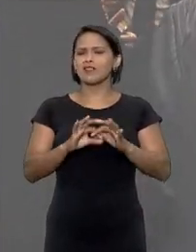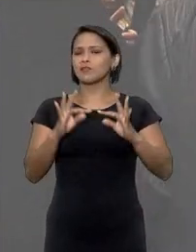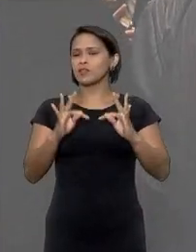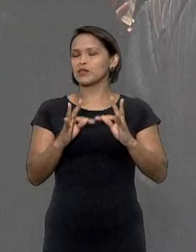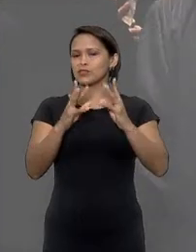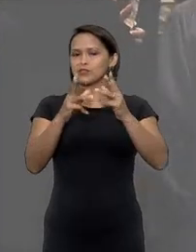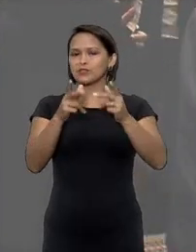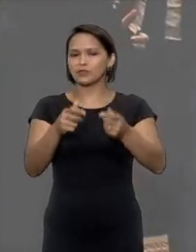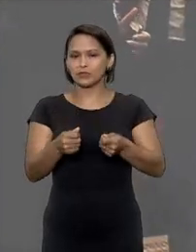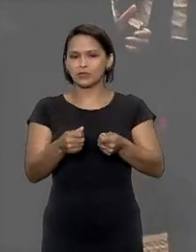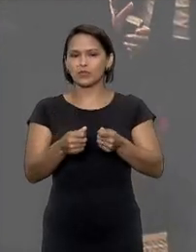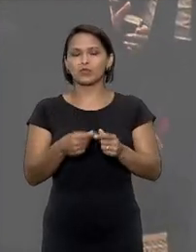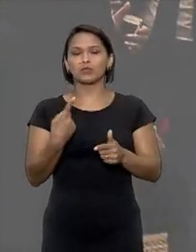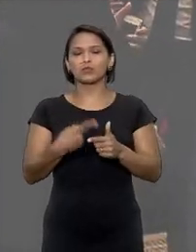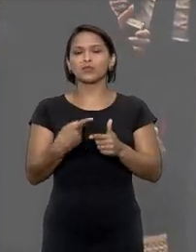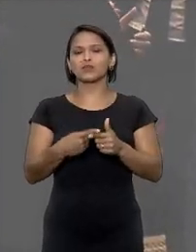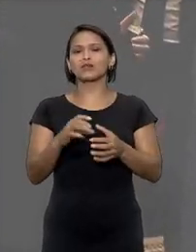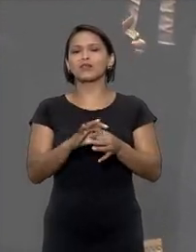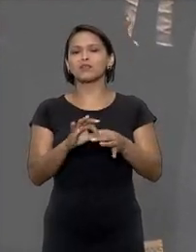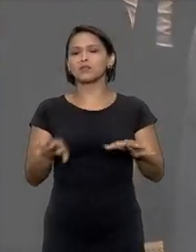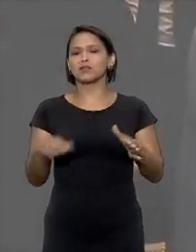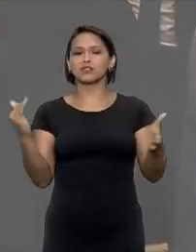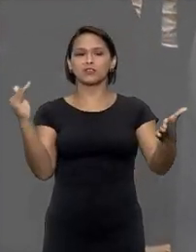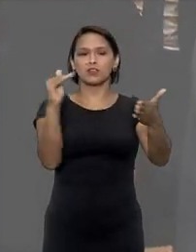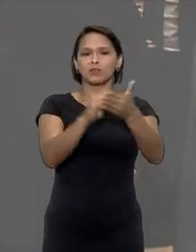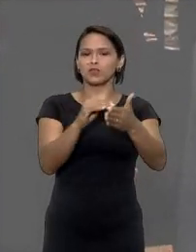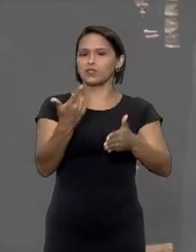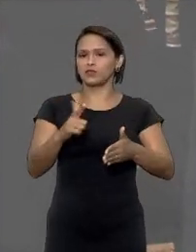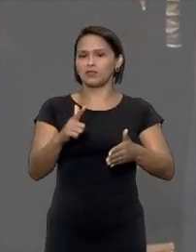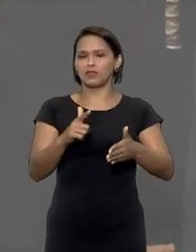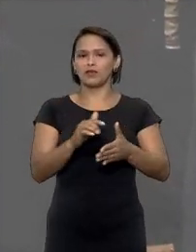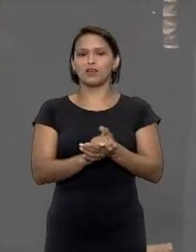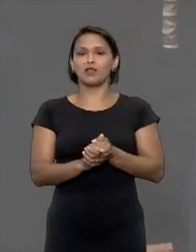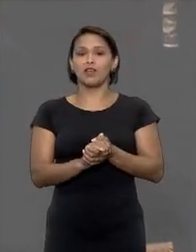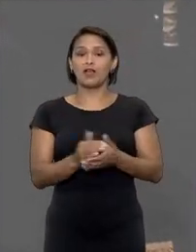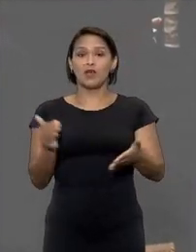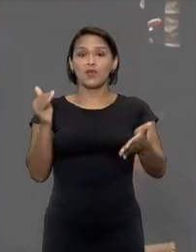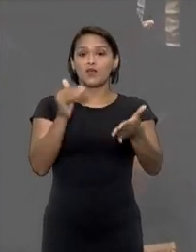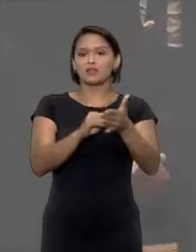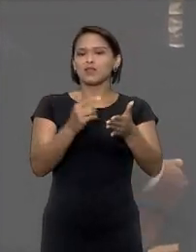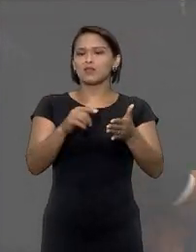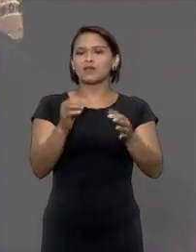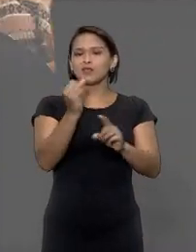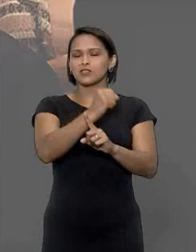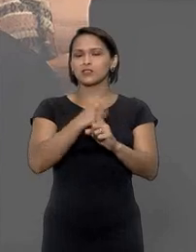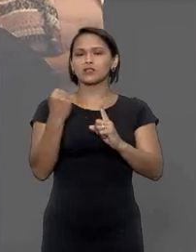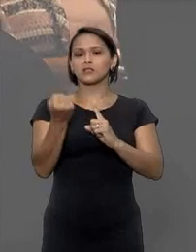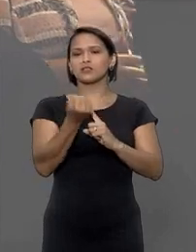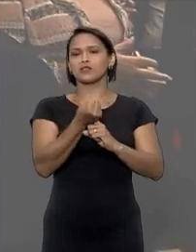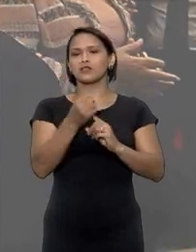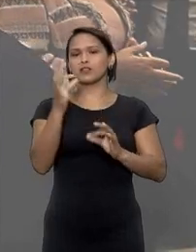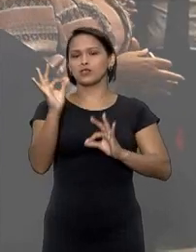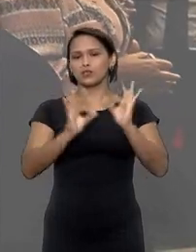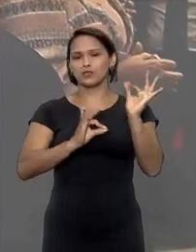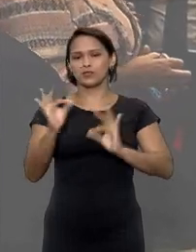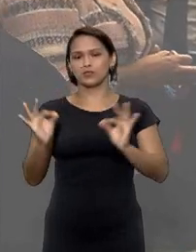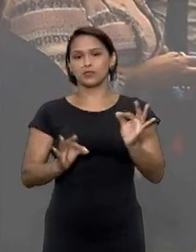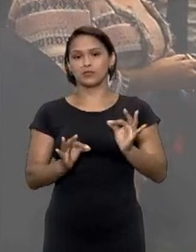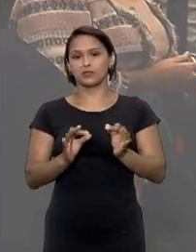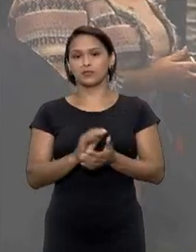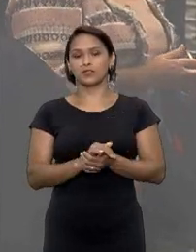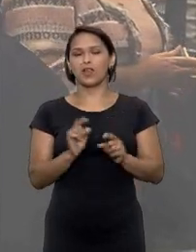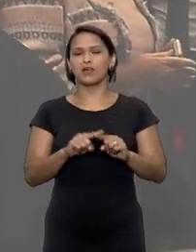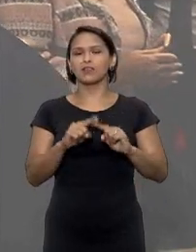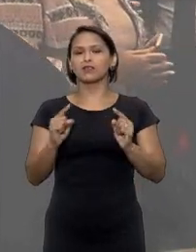tratamos da liberdade na sua amplitude porque a liberdade não pode ter limites o limite da liberdade está na ordem social então